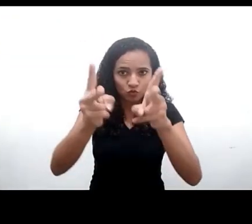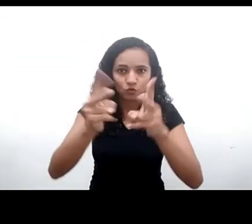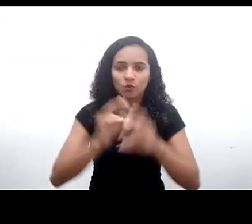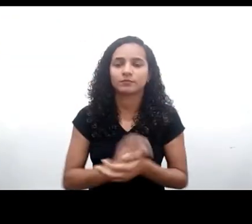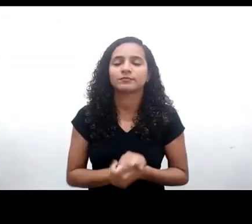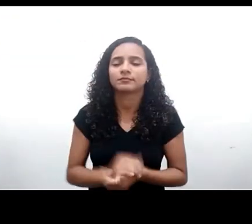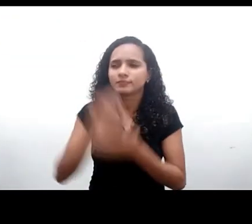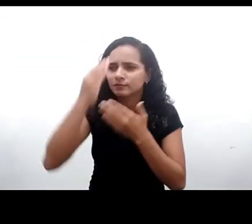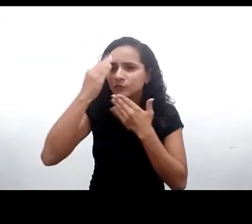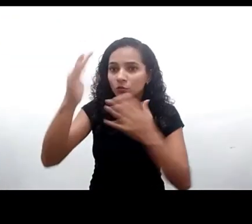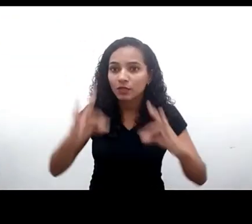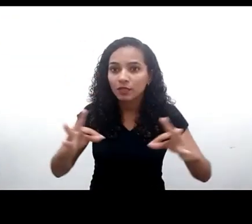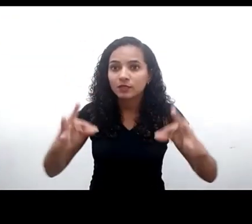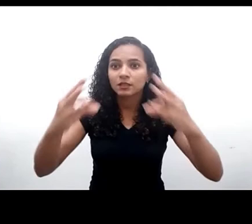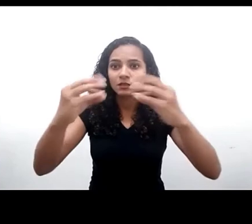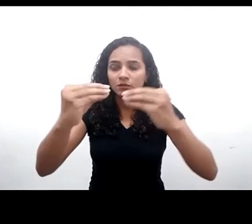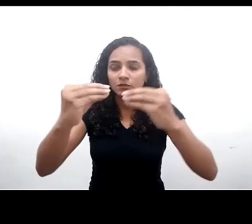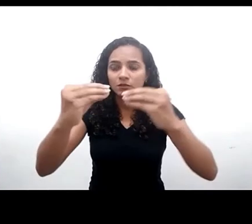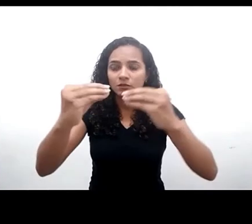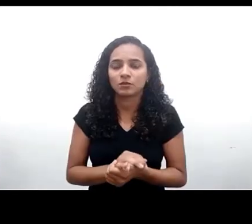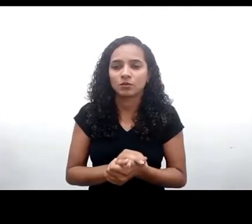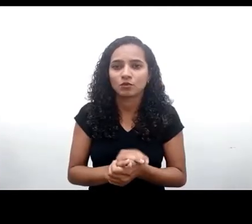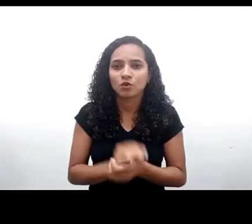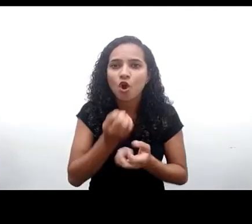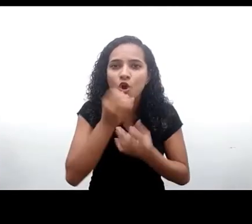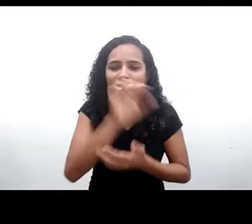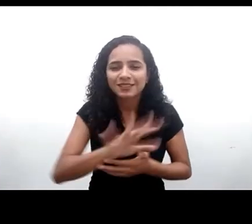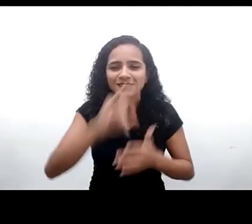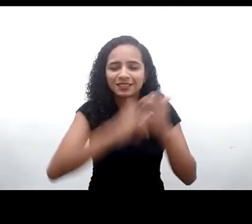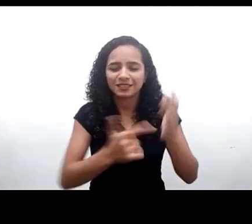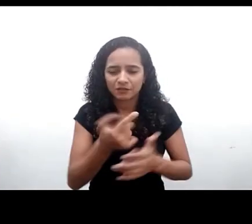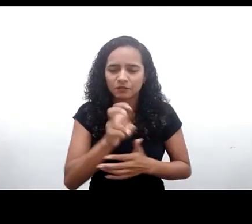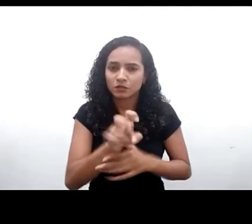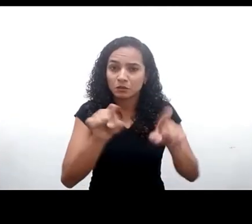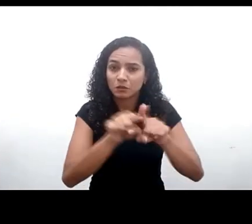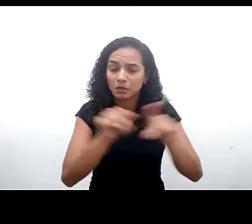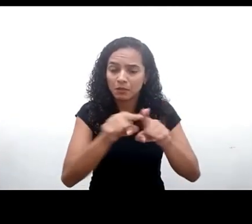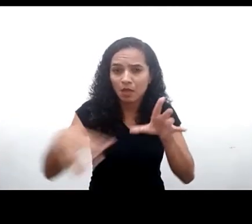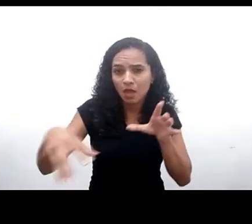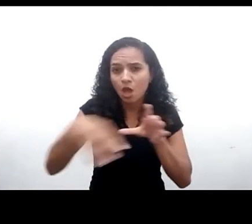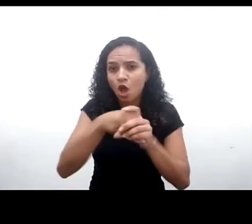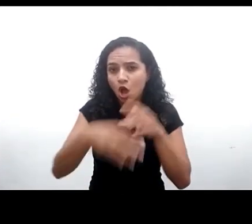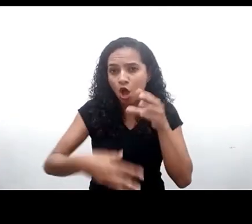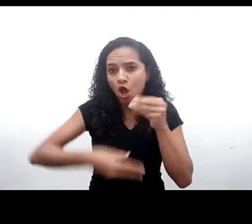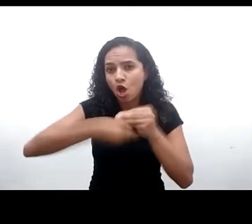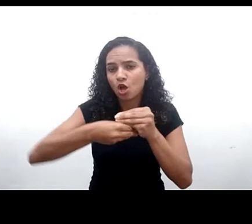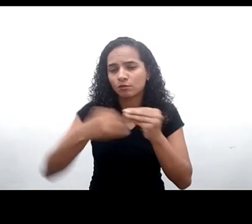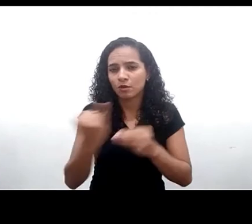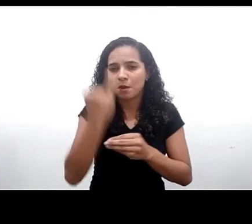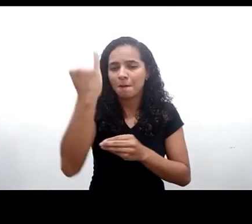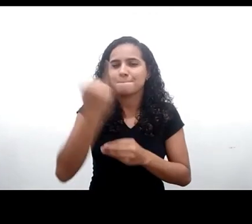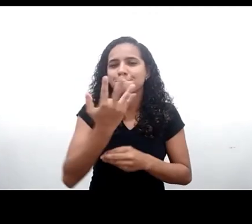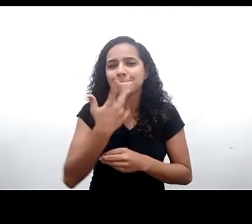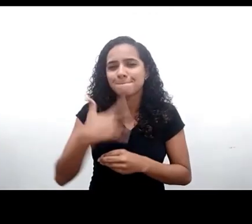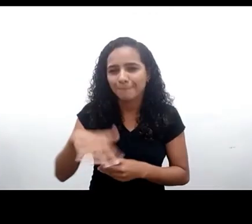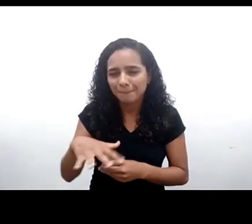Obrigada a todos Bom, o comentário geral número 25 contou também com a contribuição fundamental de crianças e adolescentes de